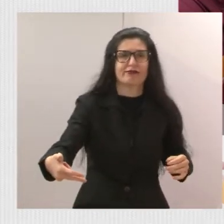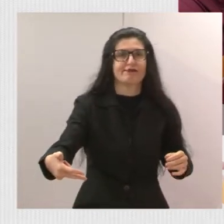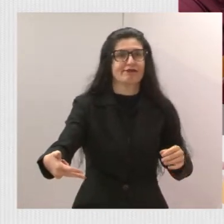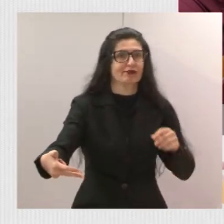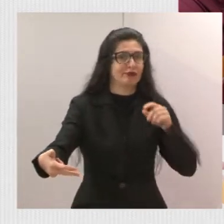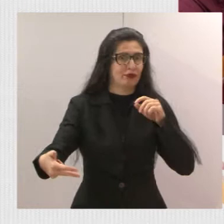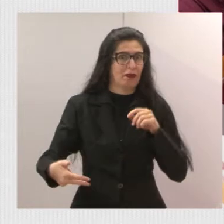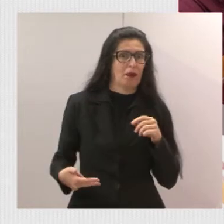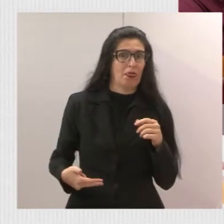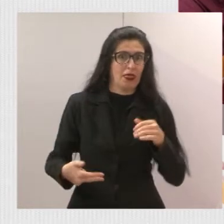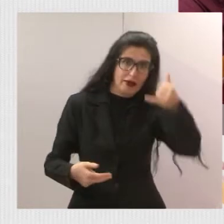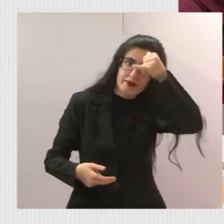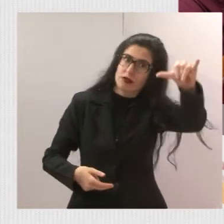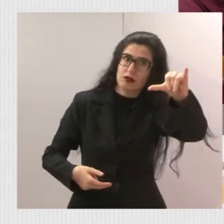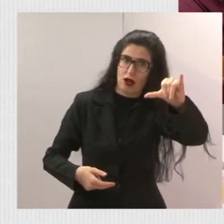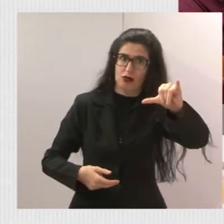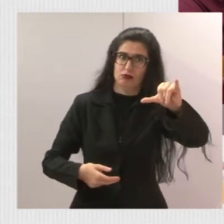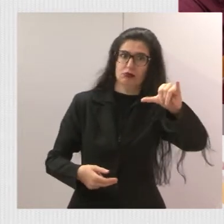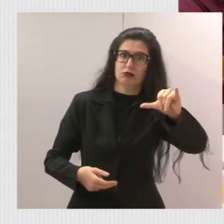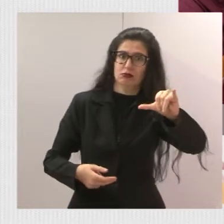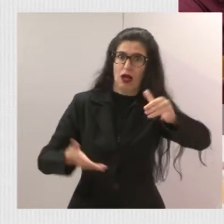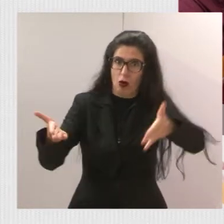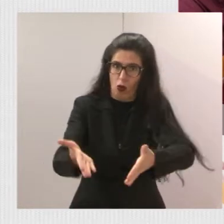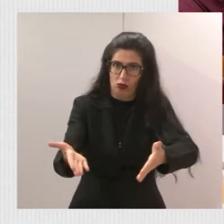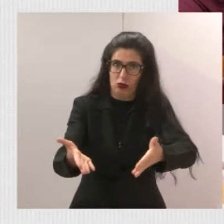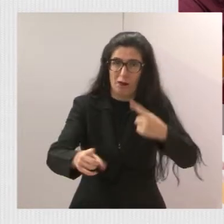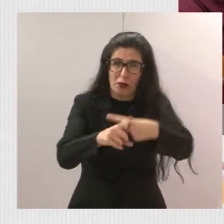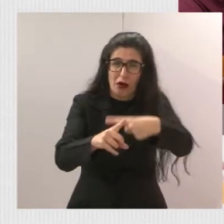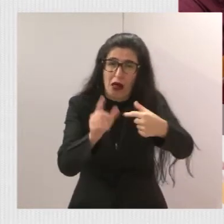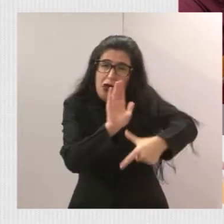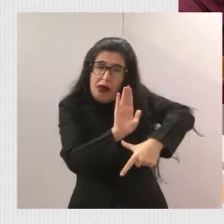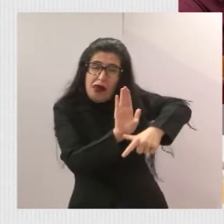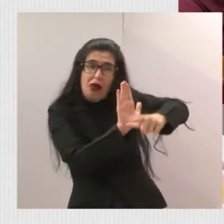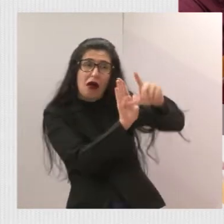porque o povo não aguentava mais de quebrar a perna naquele Mercadão lá.